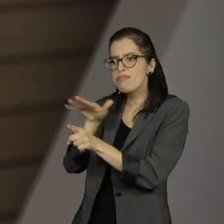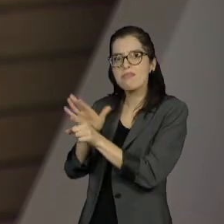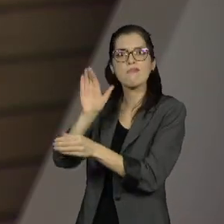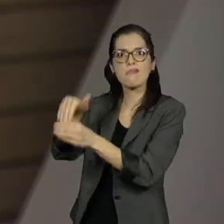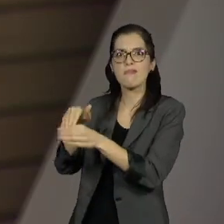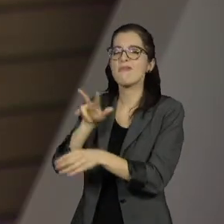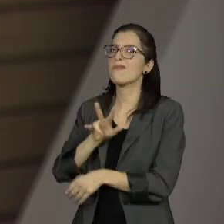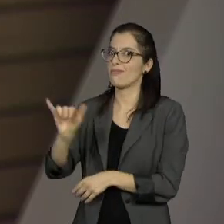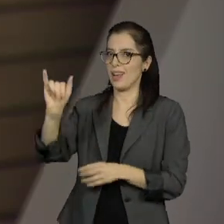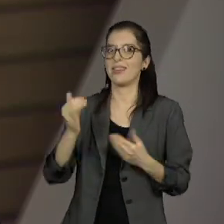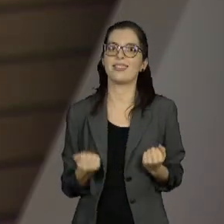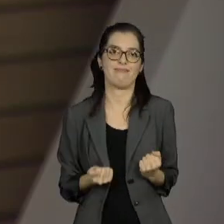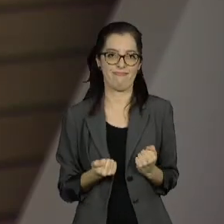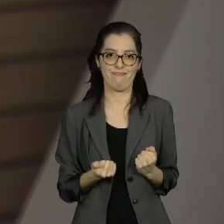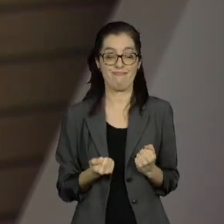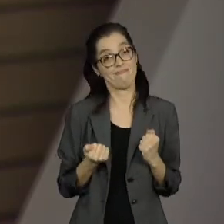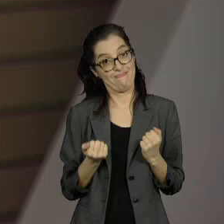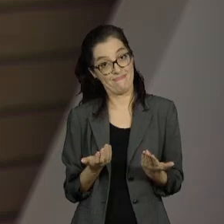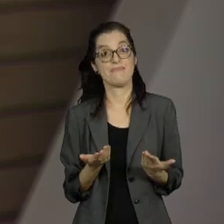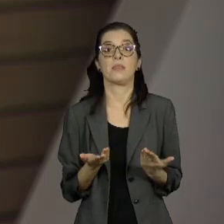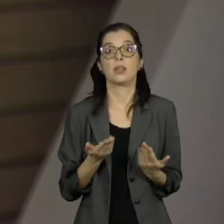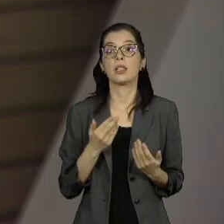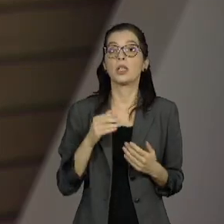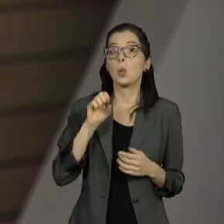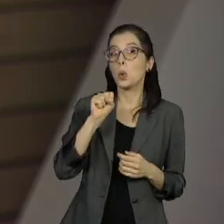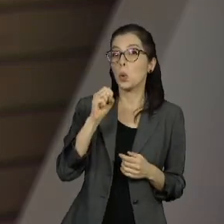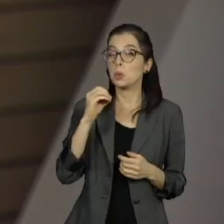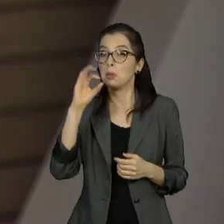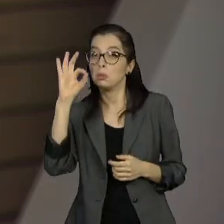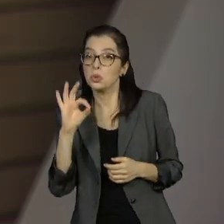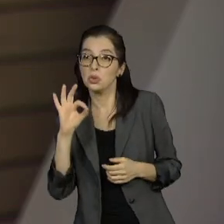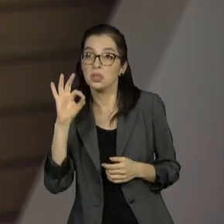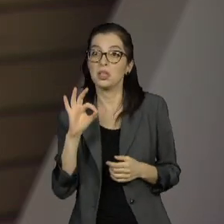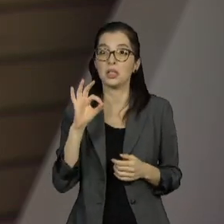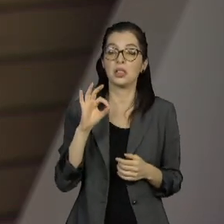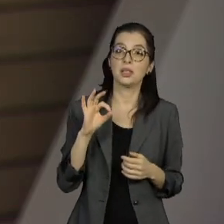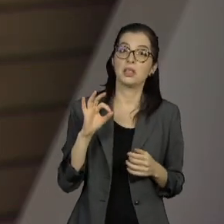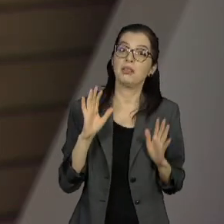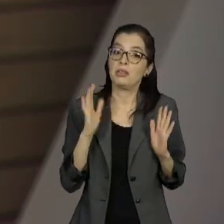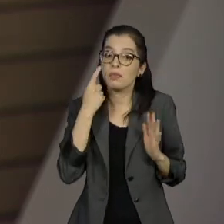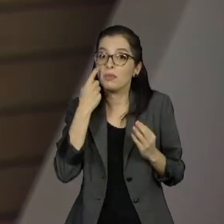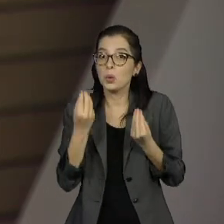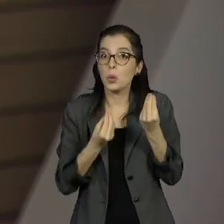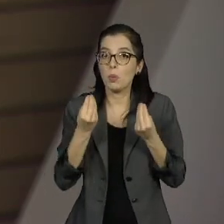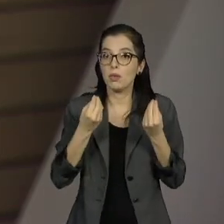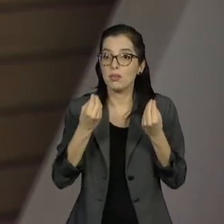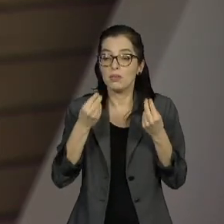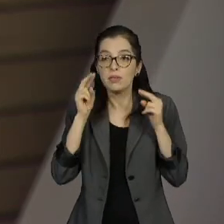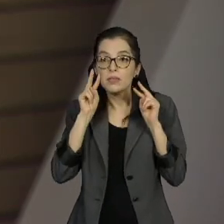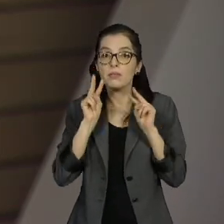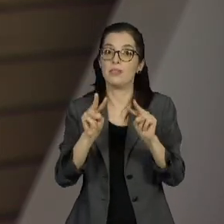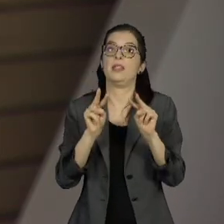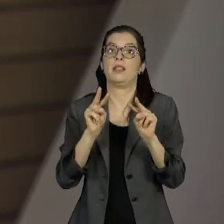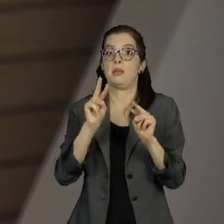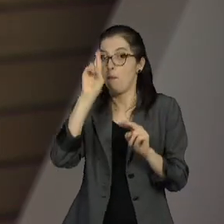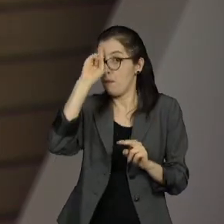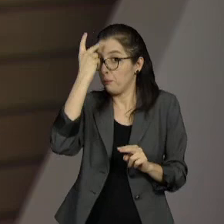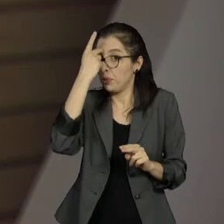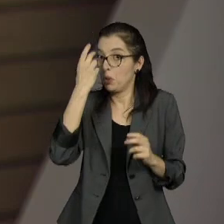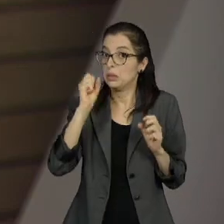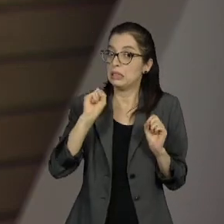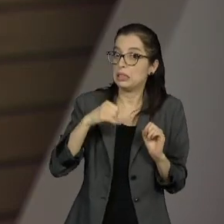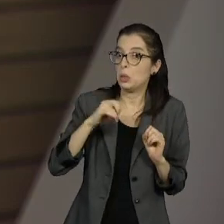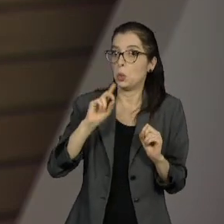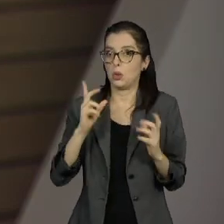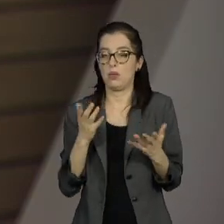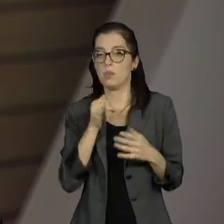% do eleitorado de cada um dos candidatos está disposto a ir e não quer mudar o voto. Tem 15% que ainda pode mudar. O que será que tem nesses